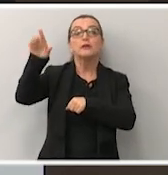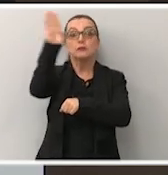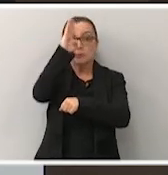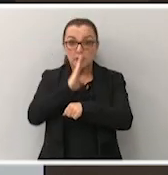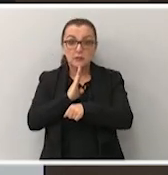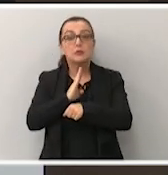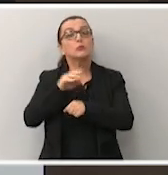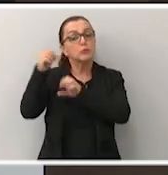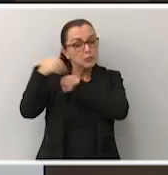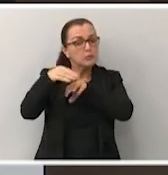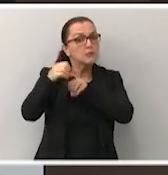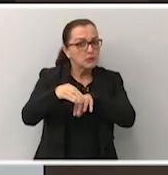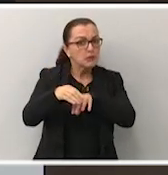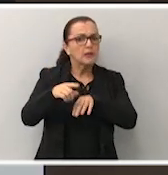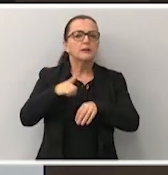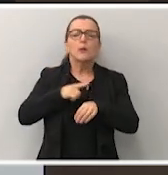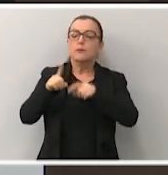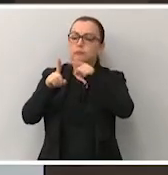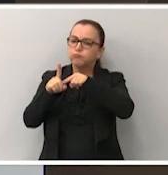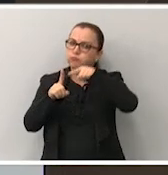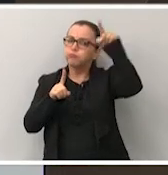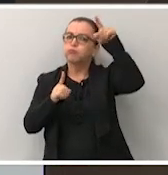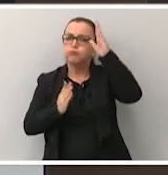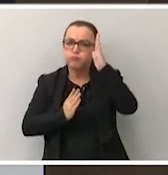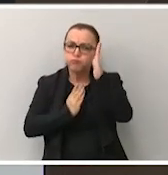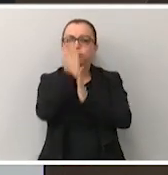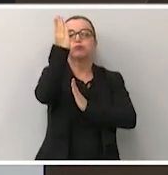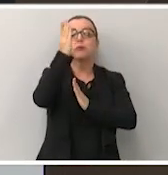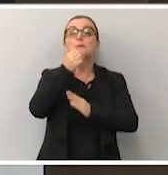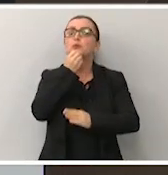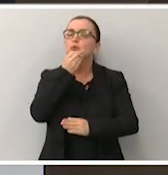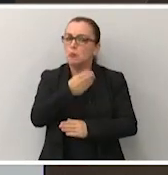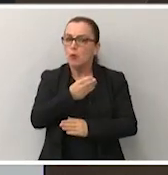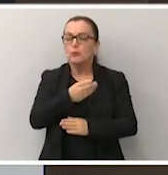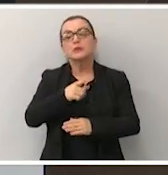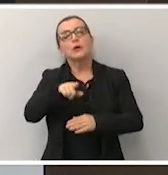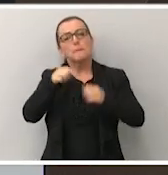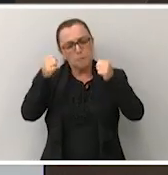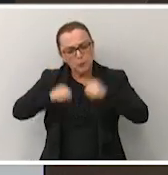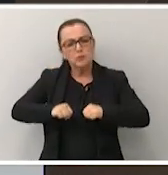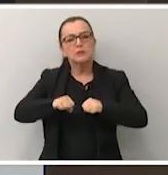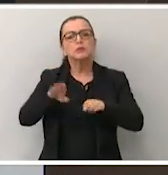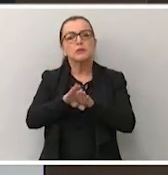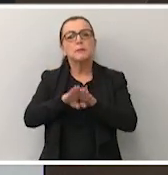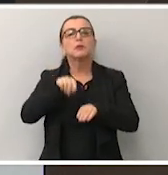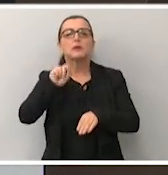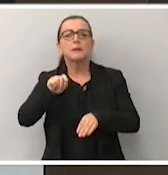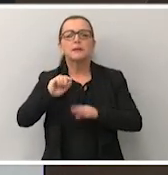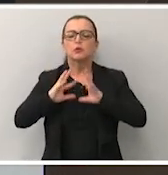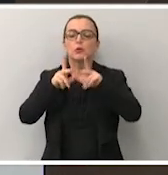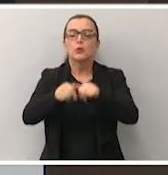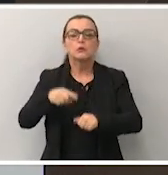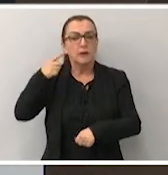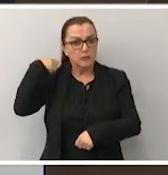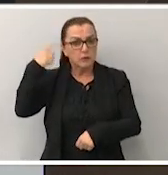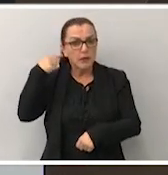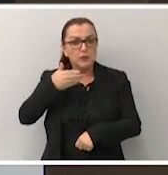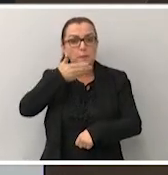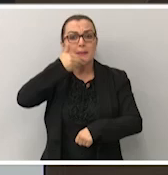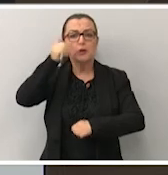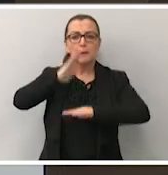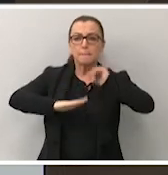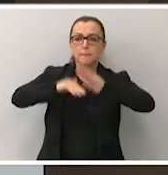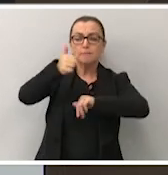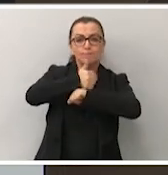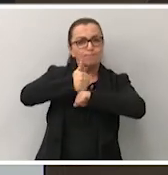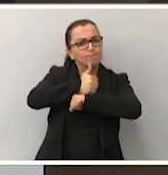inclusive. Nós temos um ranking de aproveitamento muito bom e uma possibilidade de melhoria, aperfeiçoamento para os advogados, fazendo